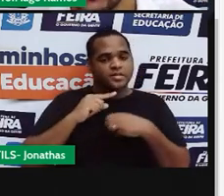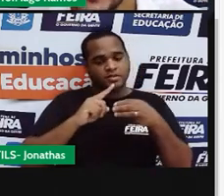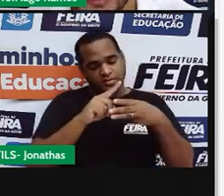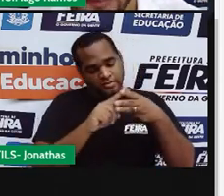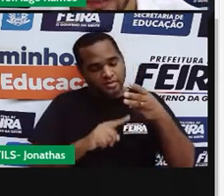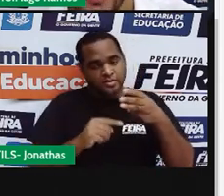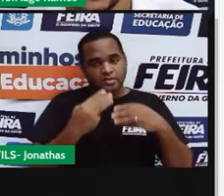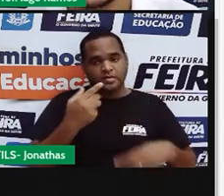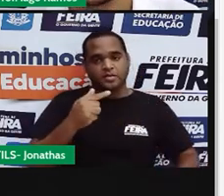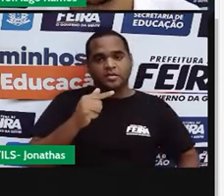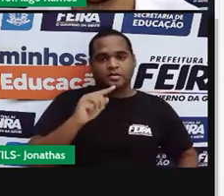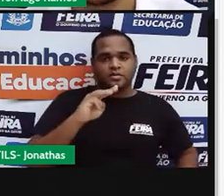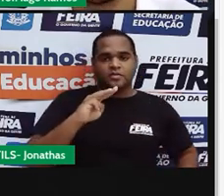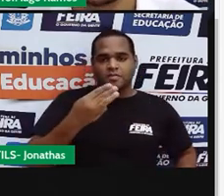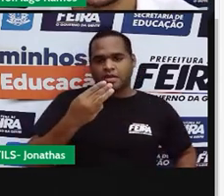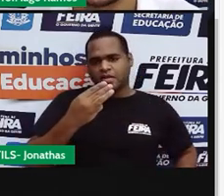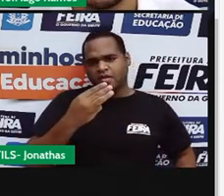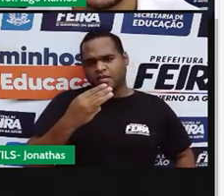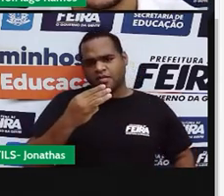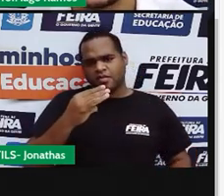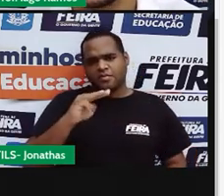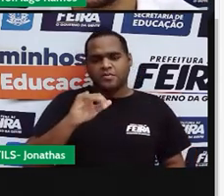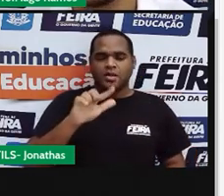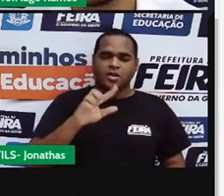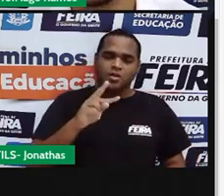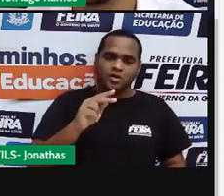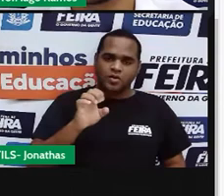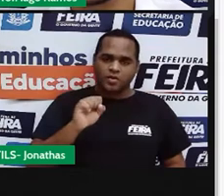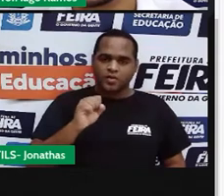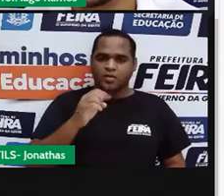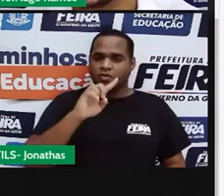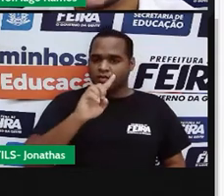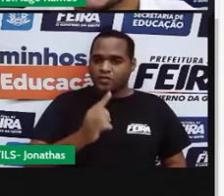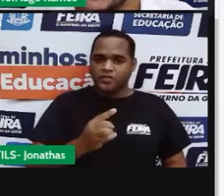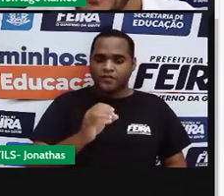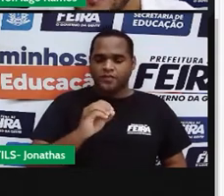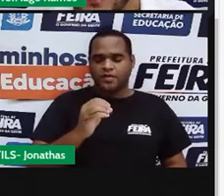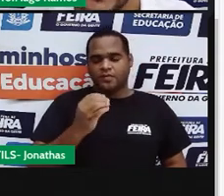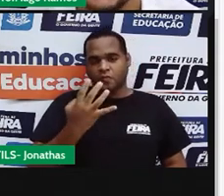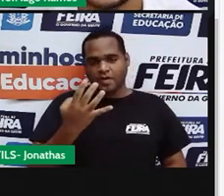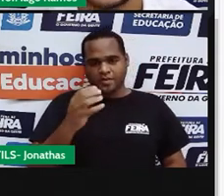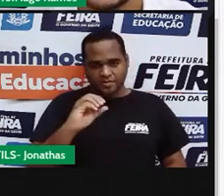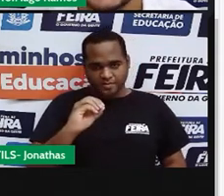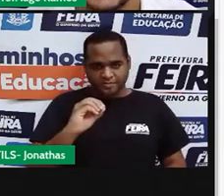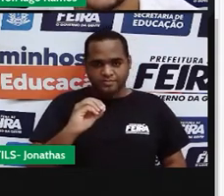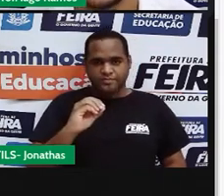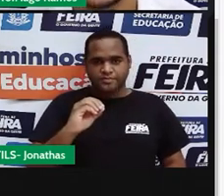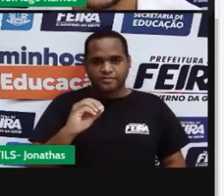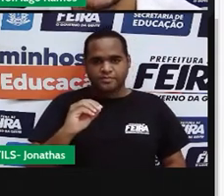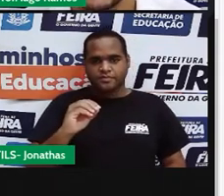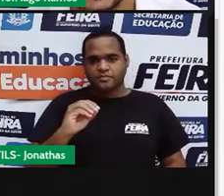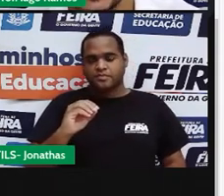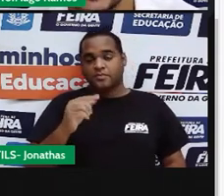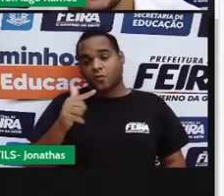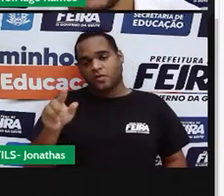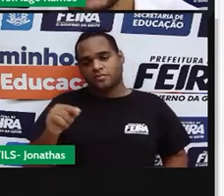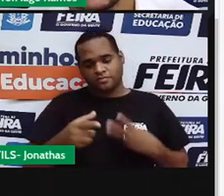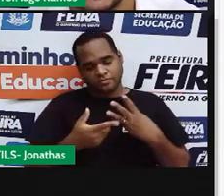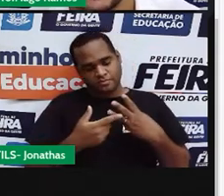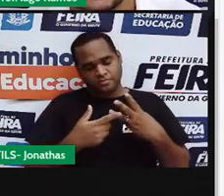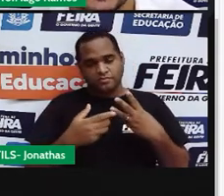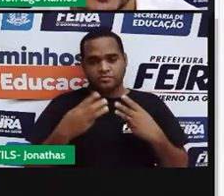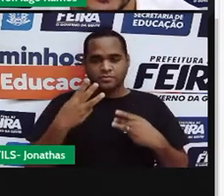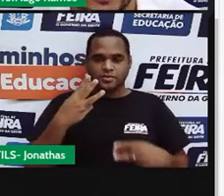7 milhões. Na segunda informação aparece 1,040. E na terceira, 3